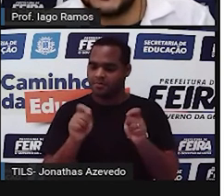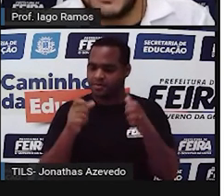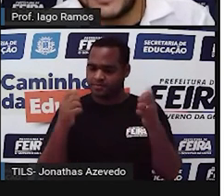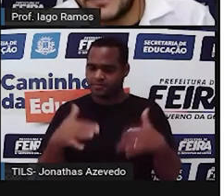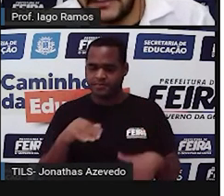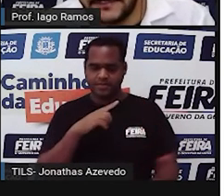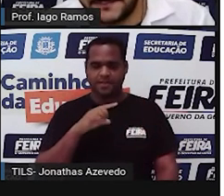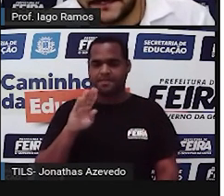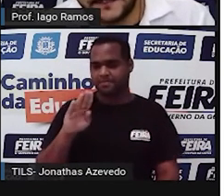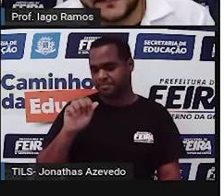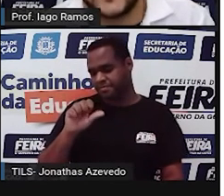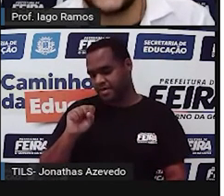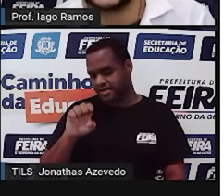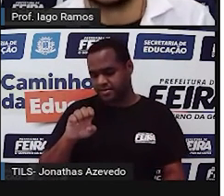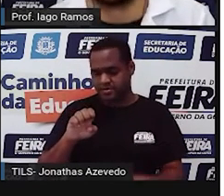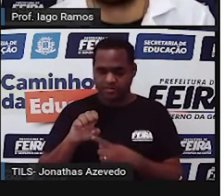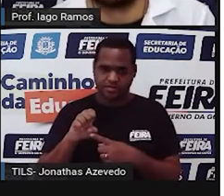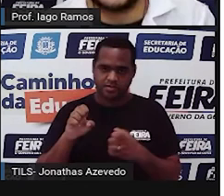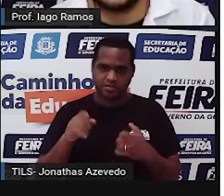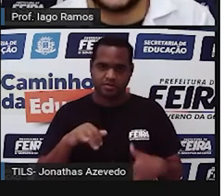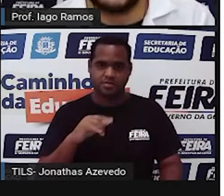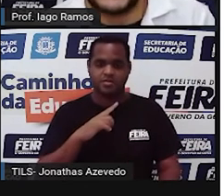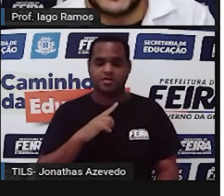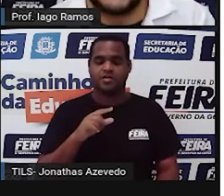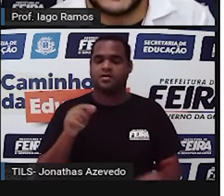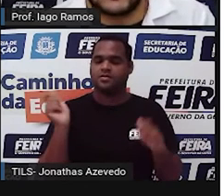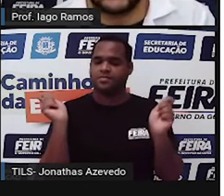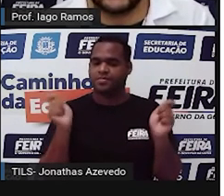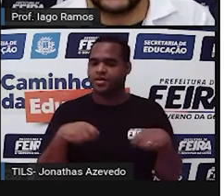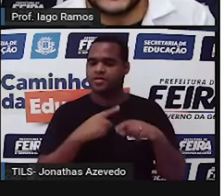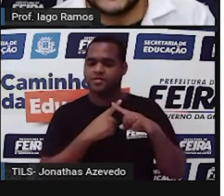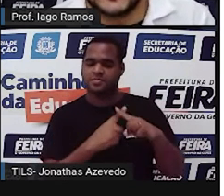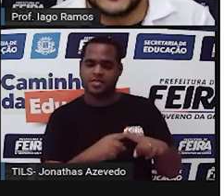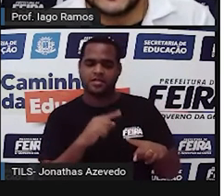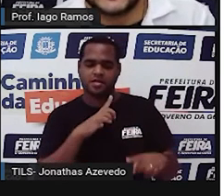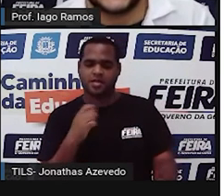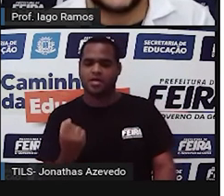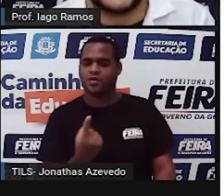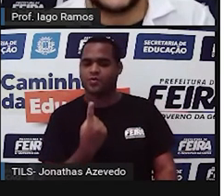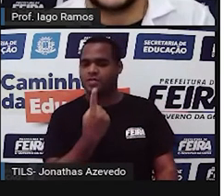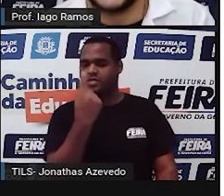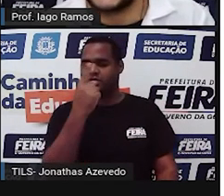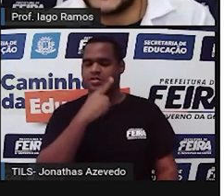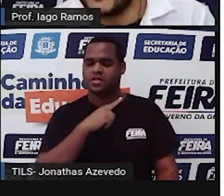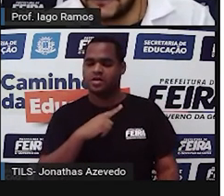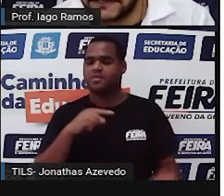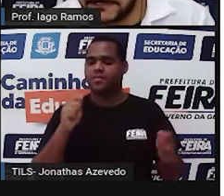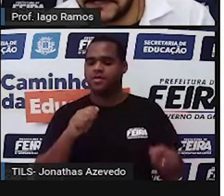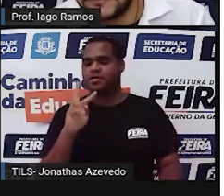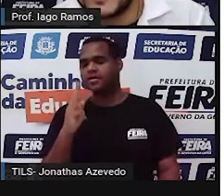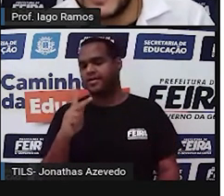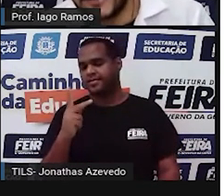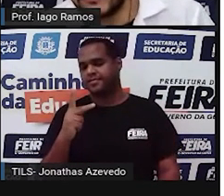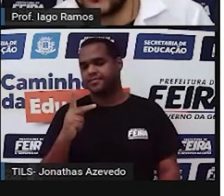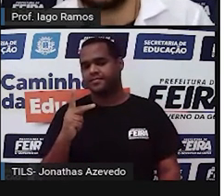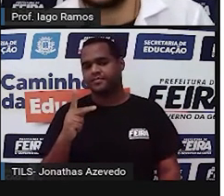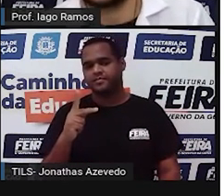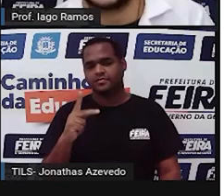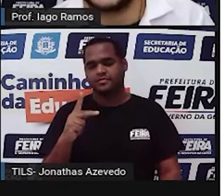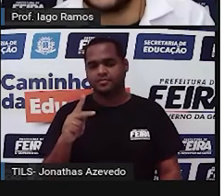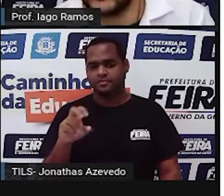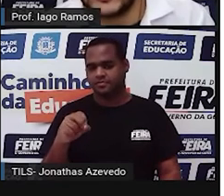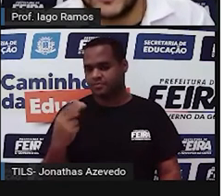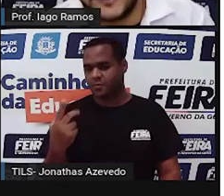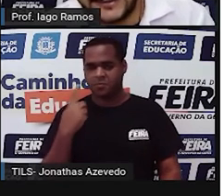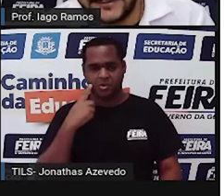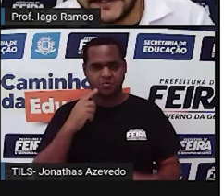chamado de base, vai multiplicar pela altura, que está sendo chamada de H, certo? Ou pode